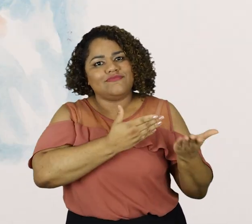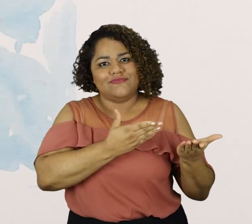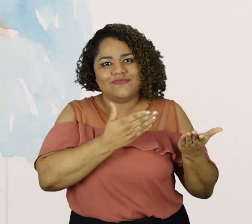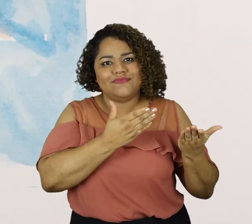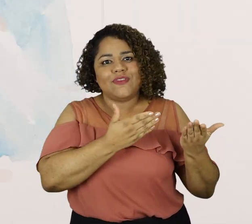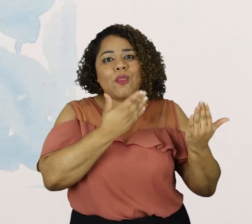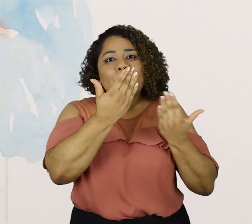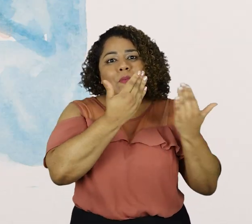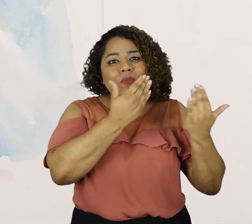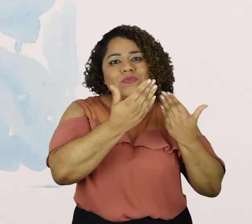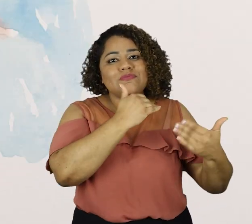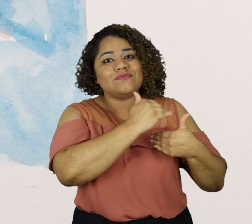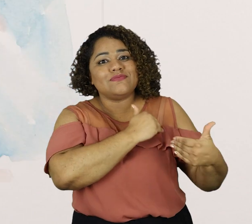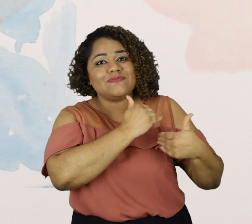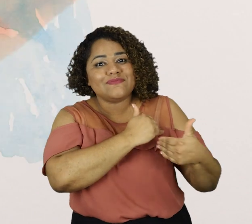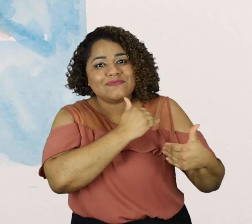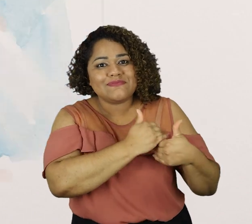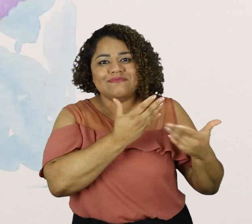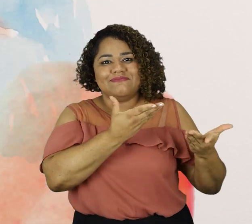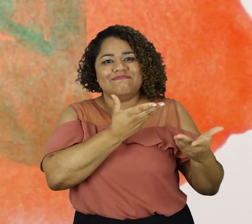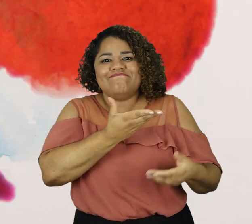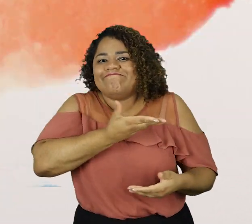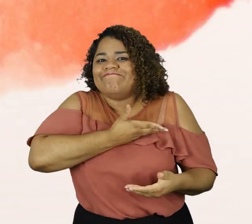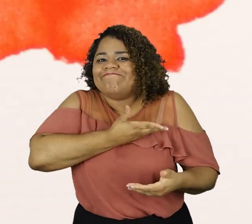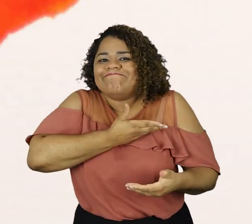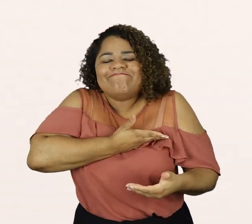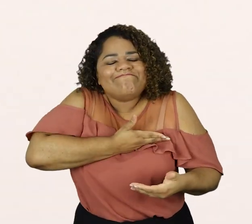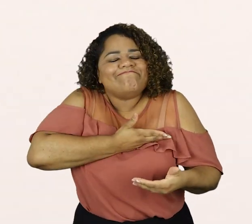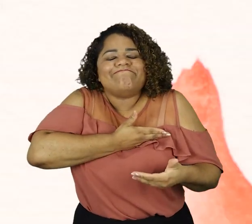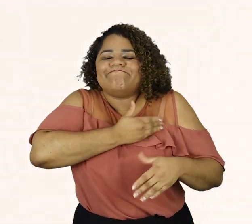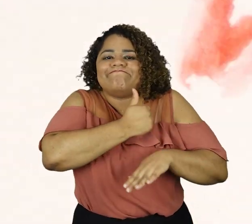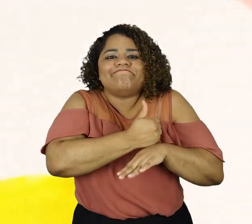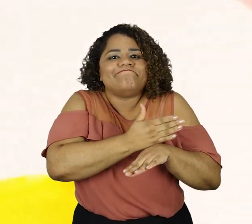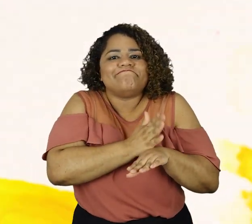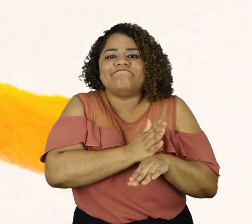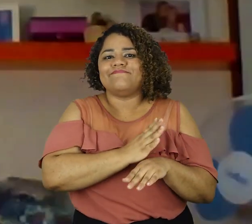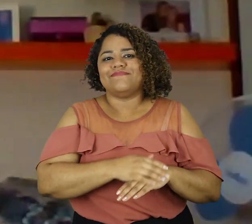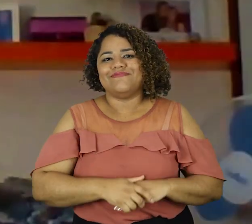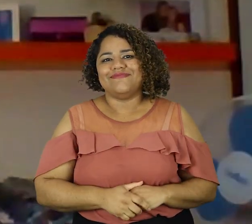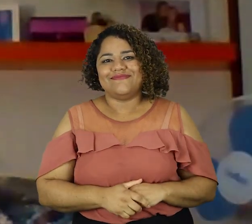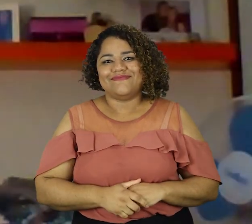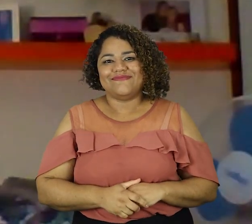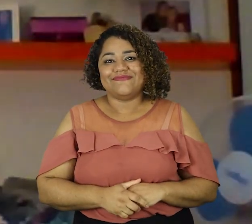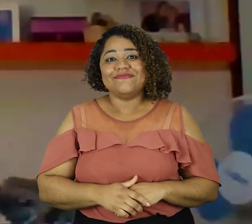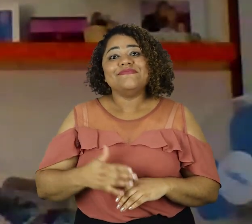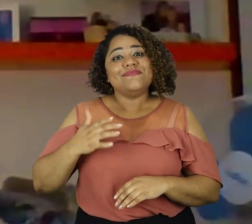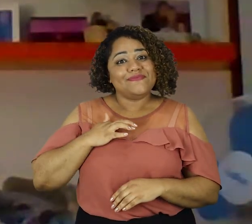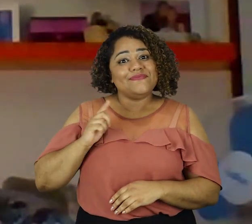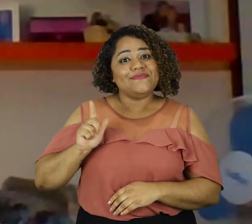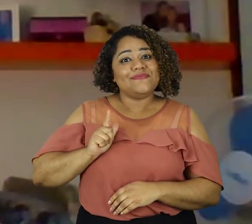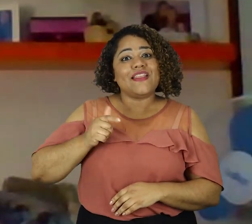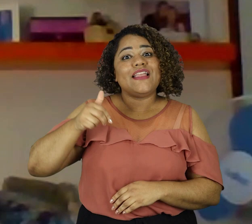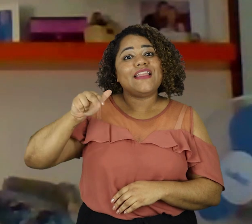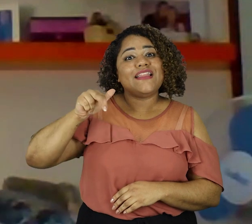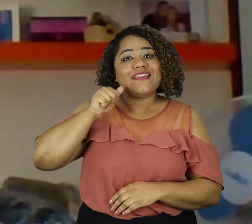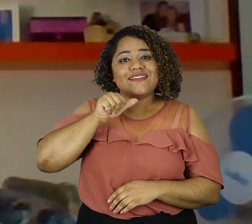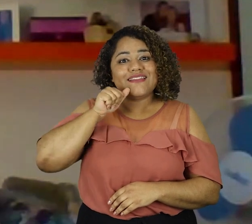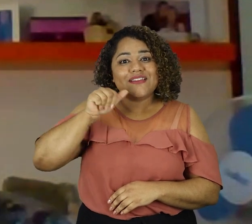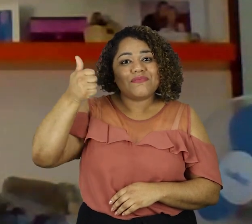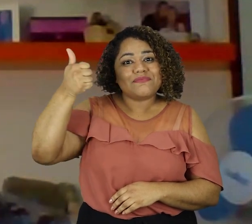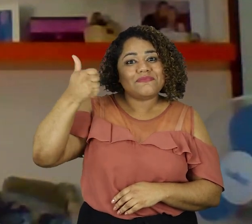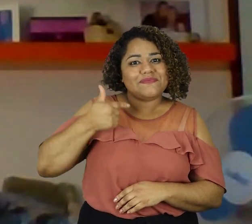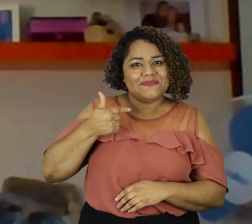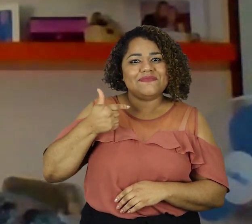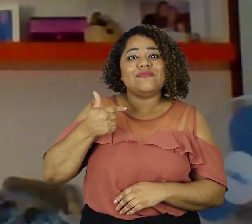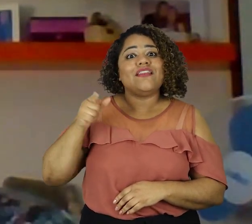psicóloga da vida e minha melhor amiga de todas as horas. Tenho uma irmã mais velha, que